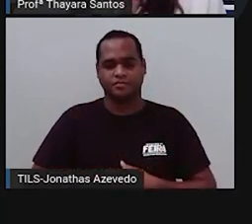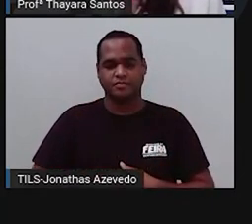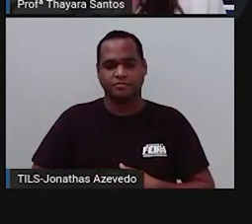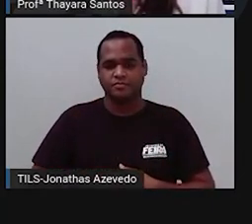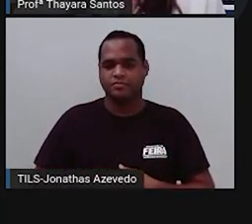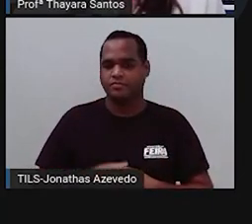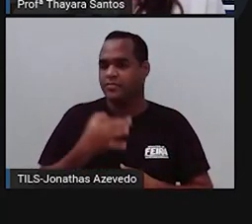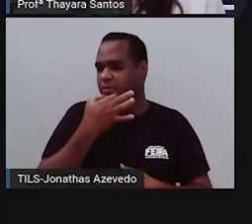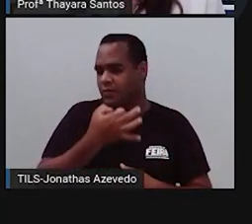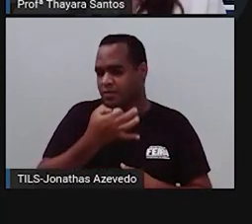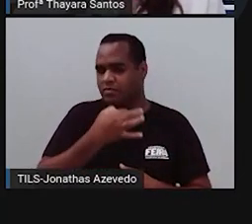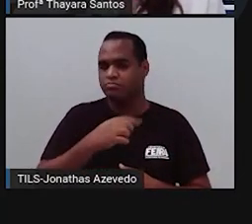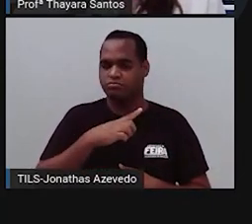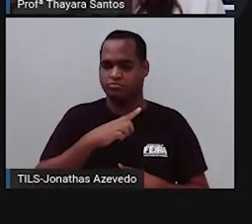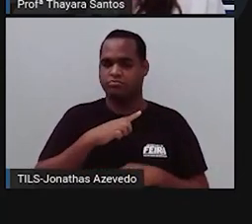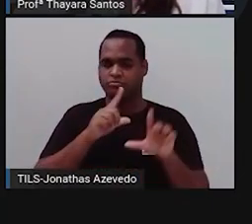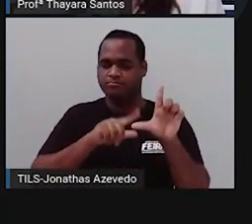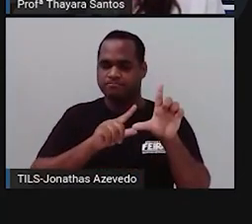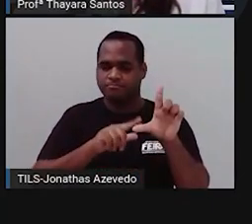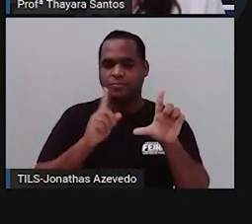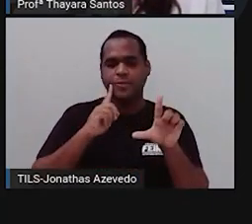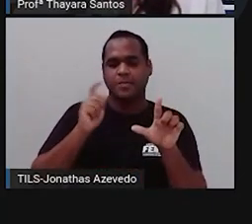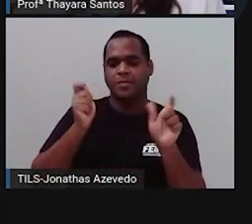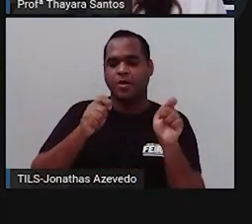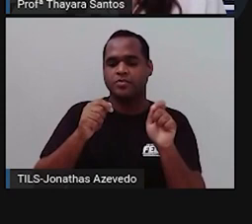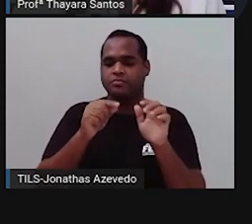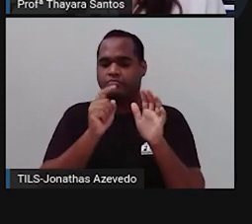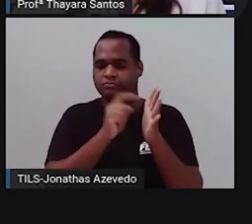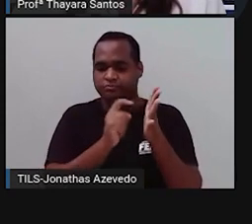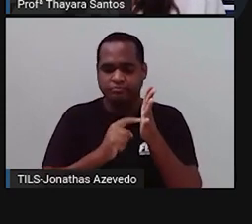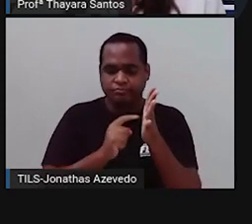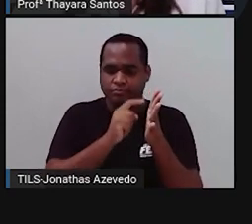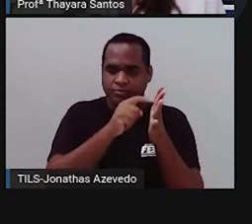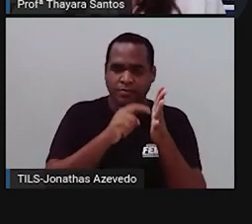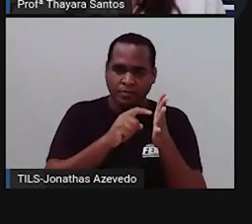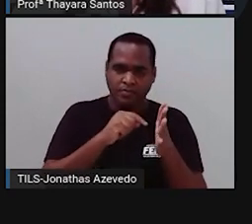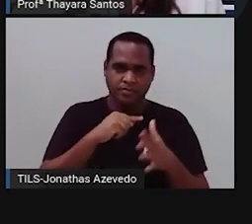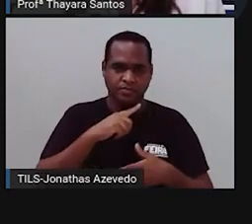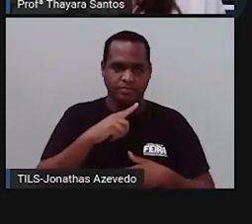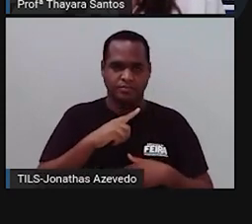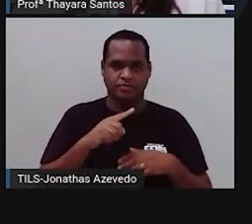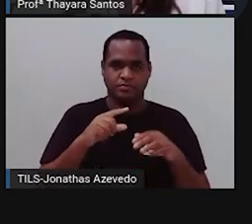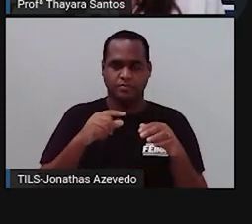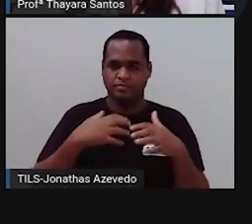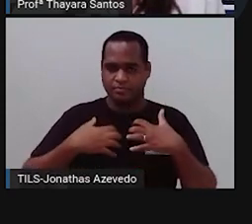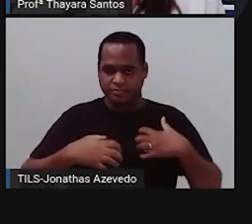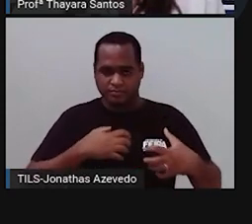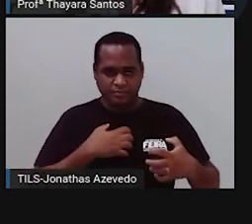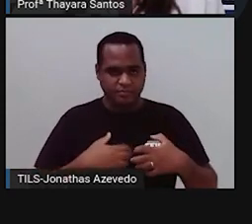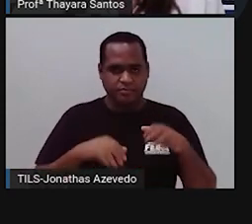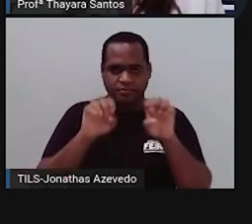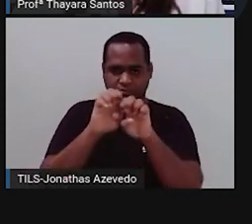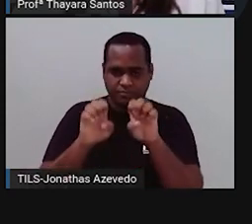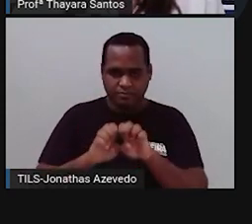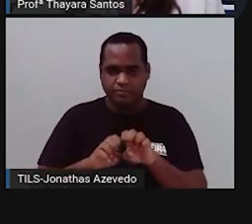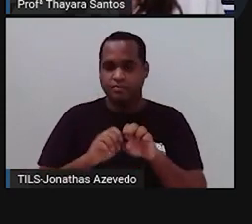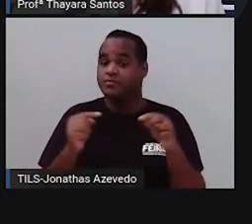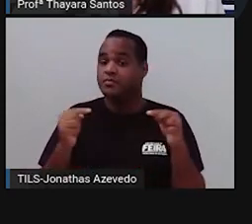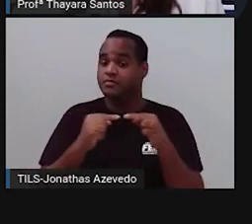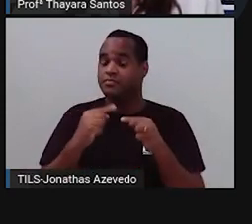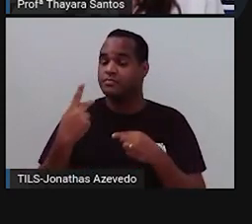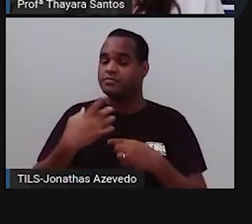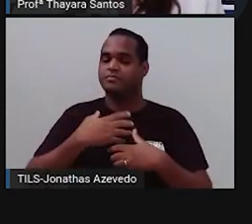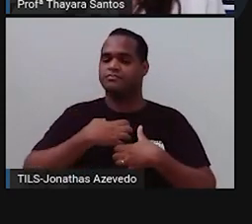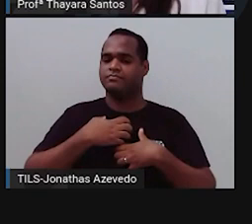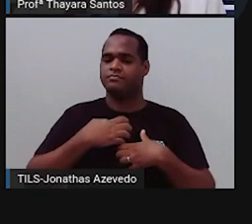dica. E aqui vão ter as letras que vocês vão poder clicar. Aí aqui tem conjunto de órgãos e estruturas que permitem os sentidos.